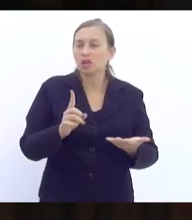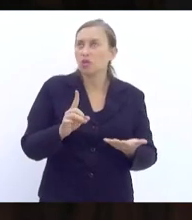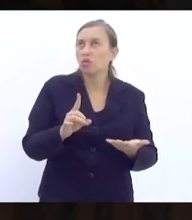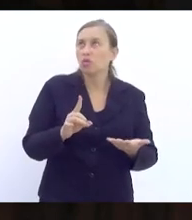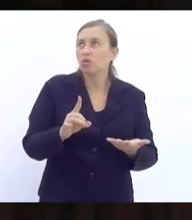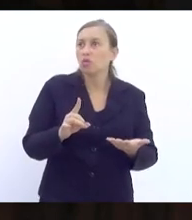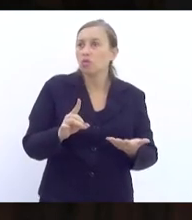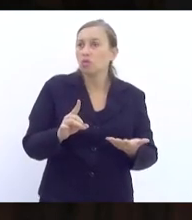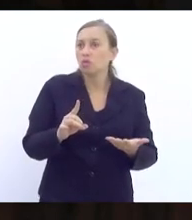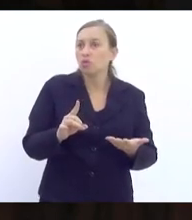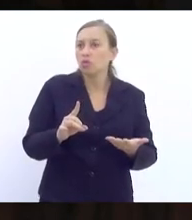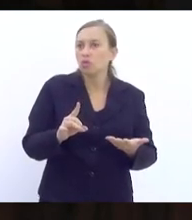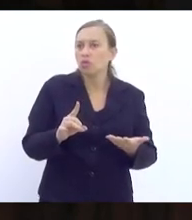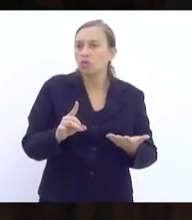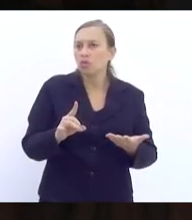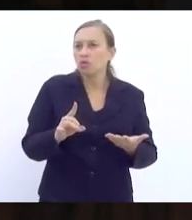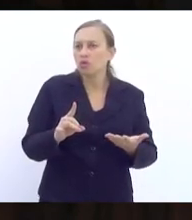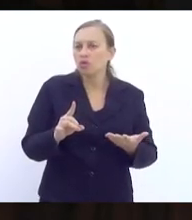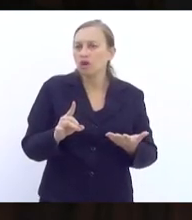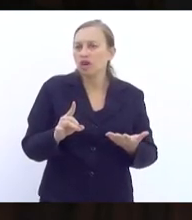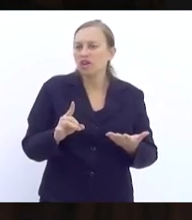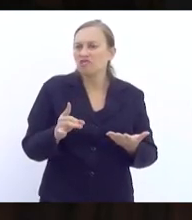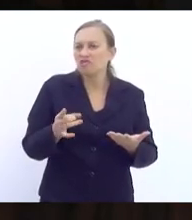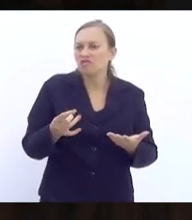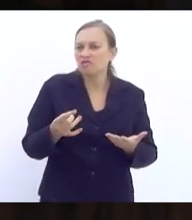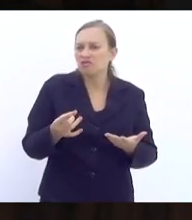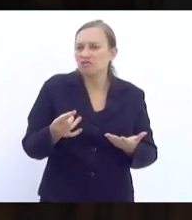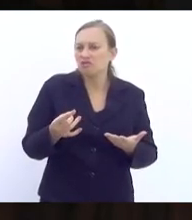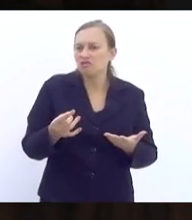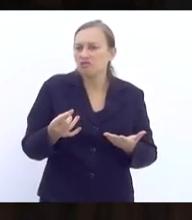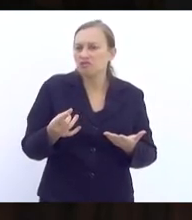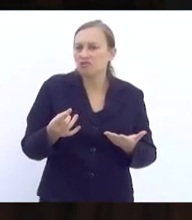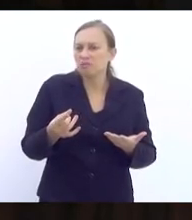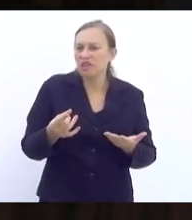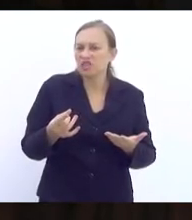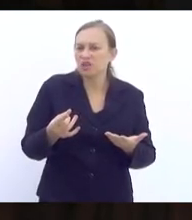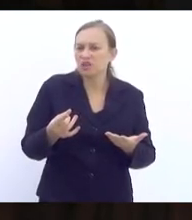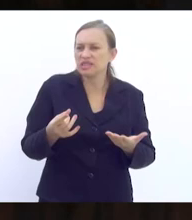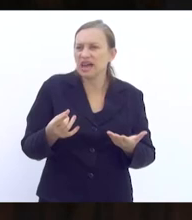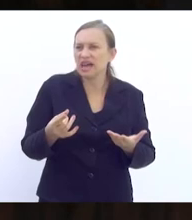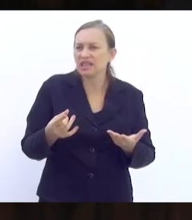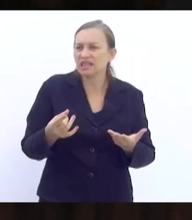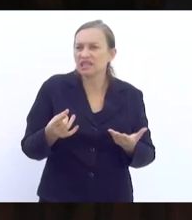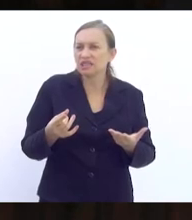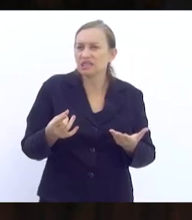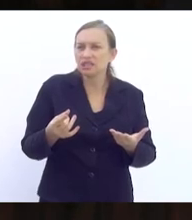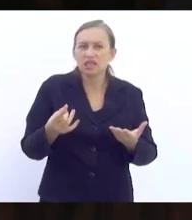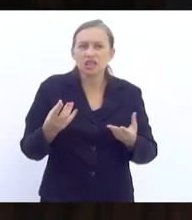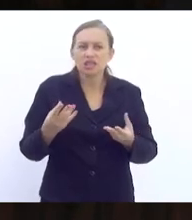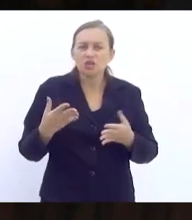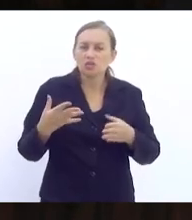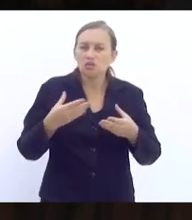maneira pasteurizada, mas também considerando os territórios